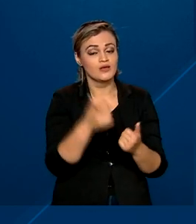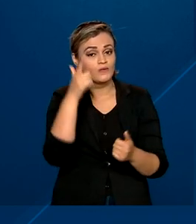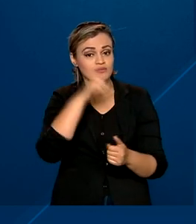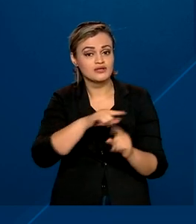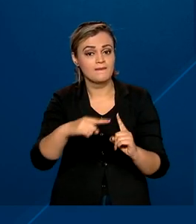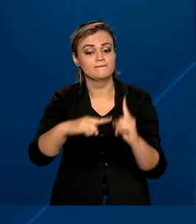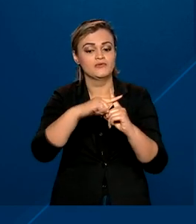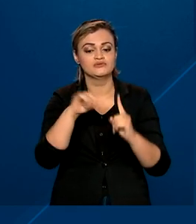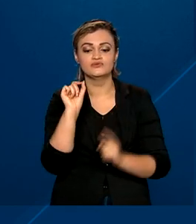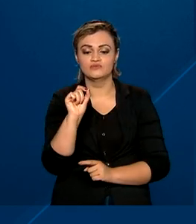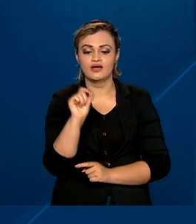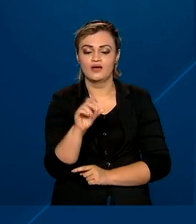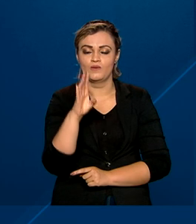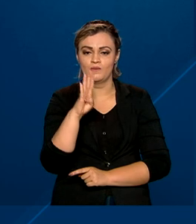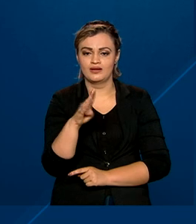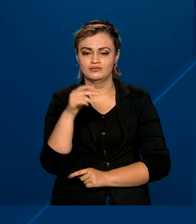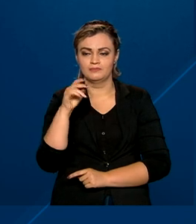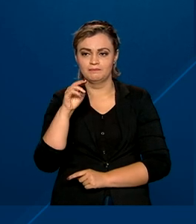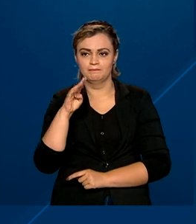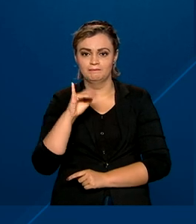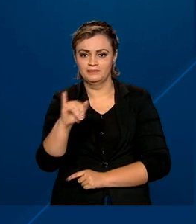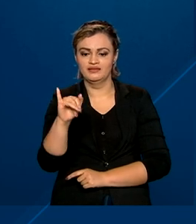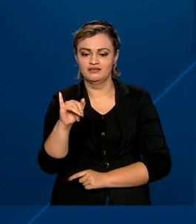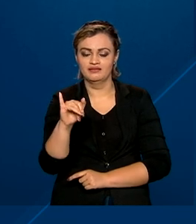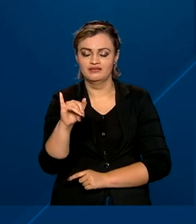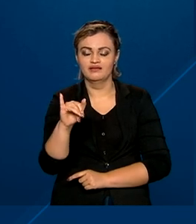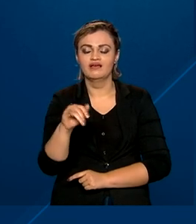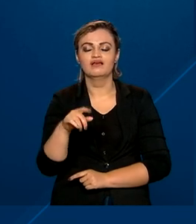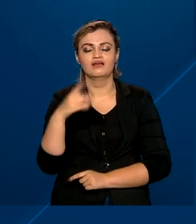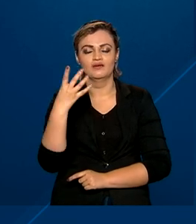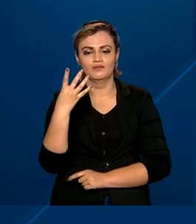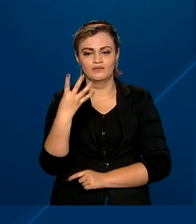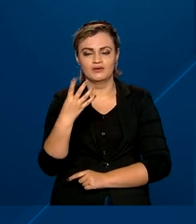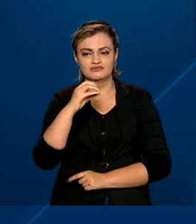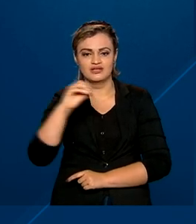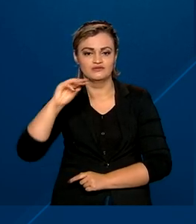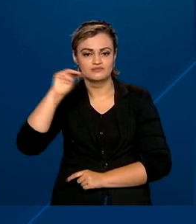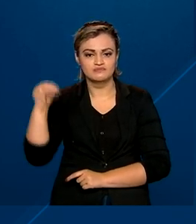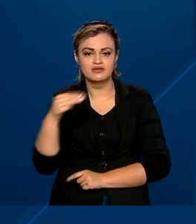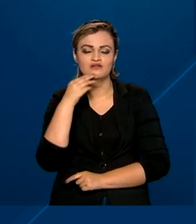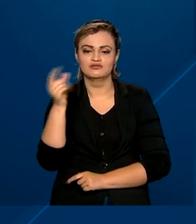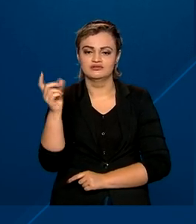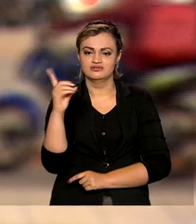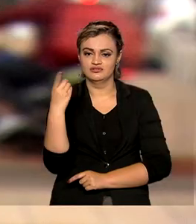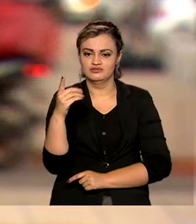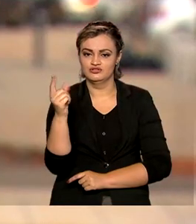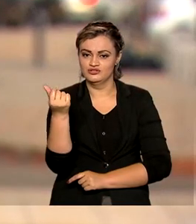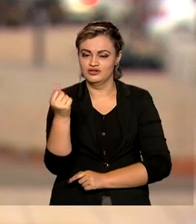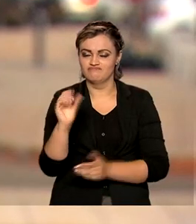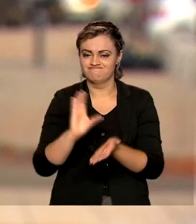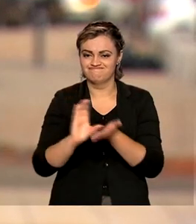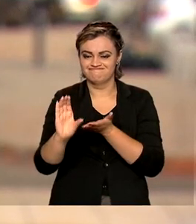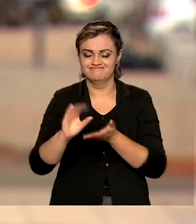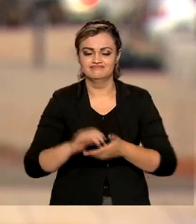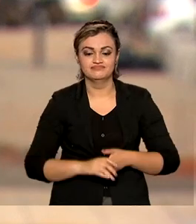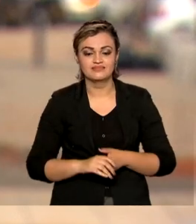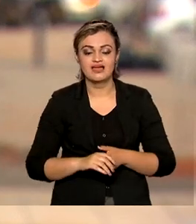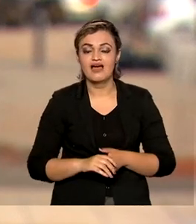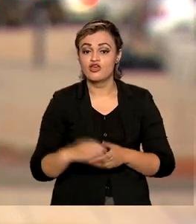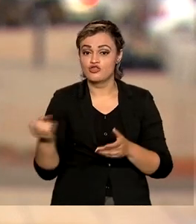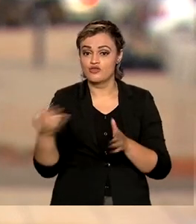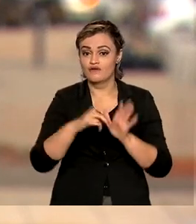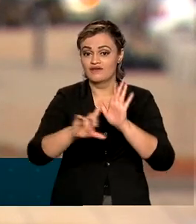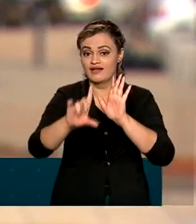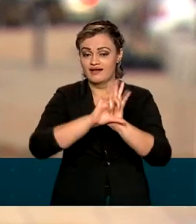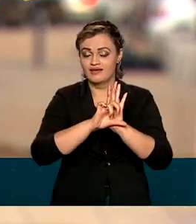positivo de 4 bilhões e 400 milhões de reais para os cofres públicos. A nova legislação também